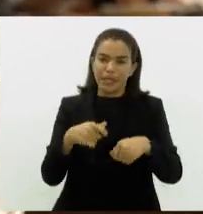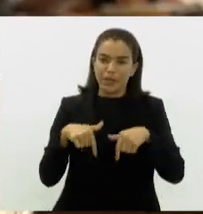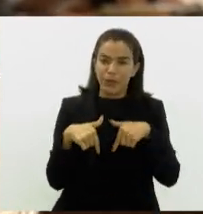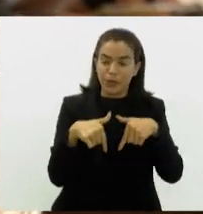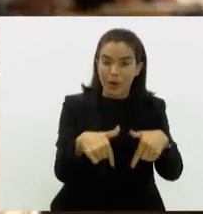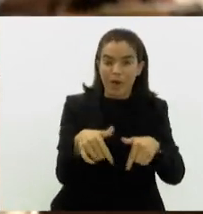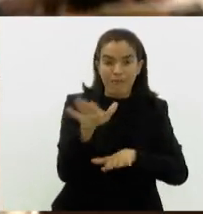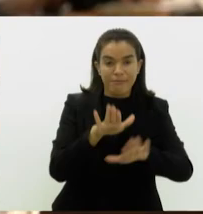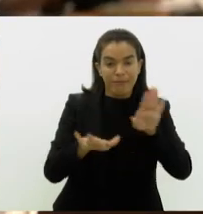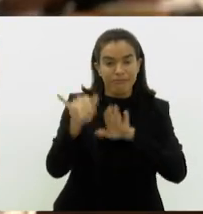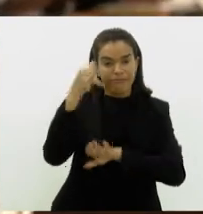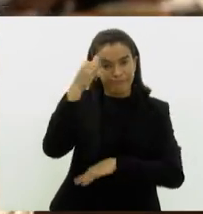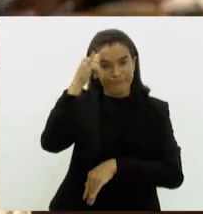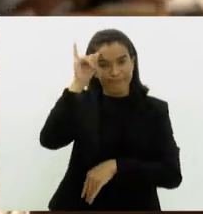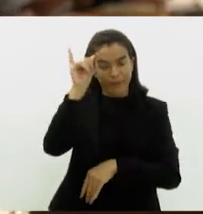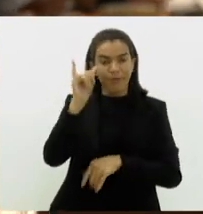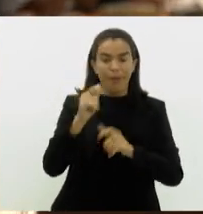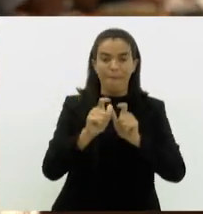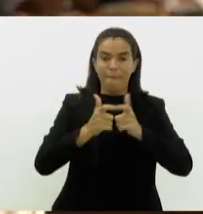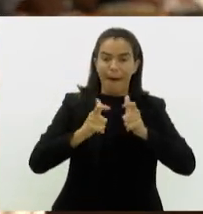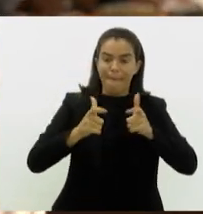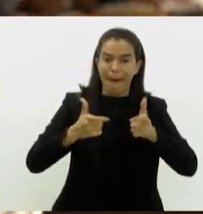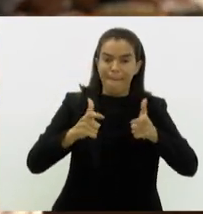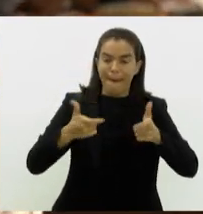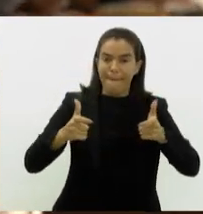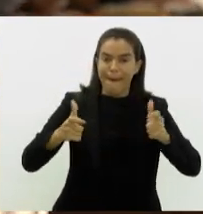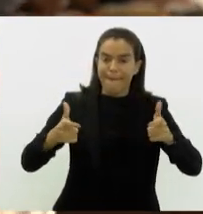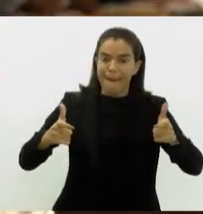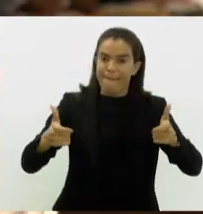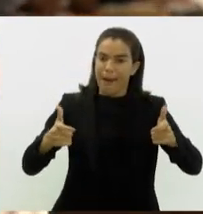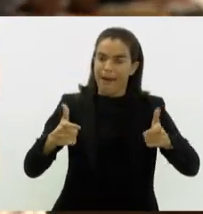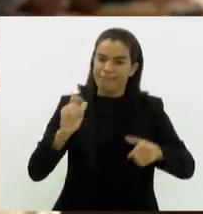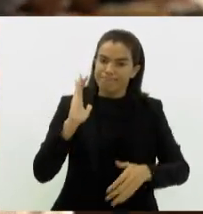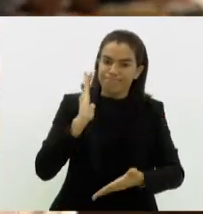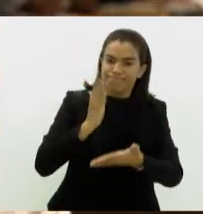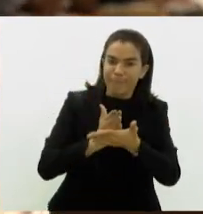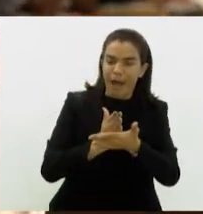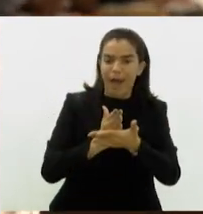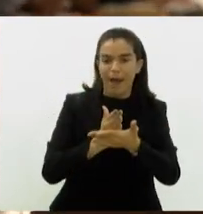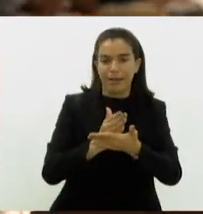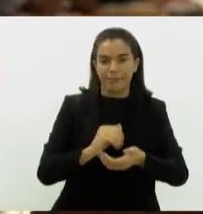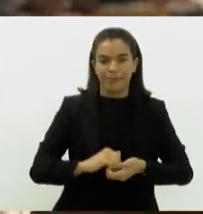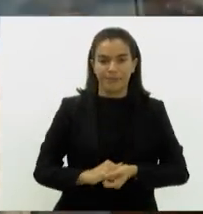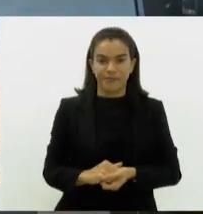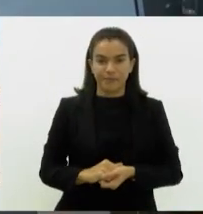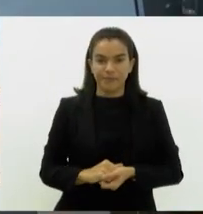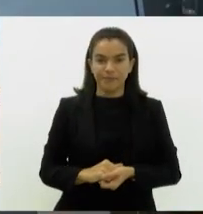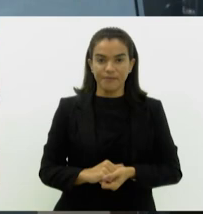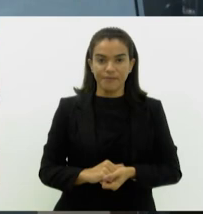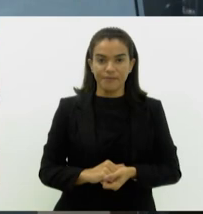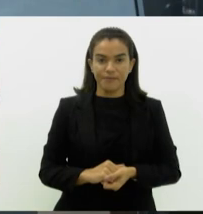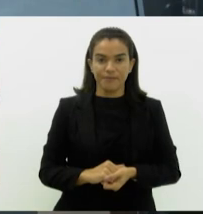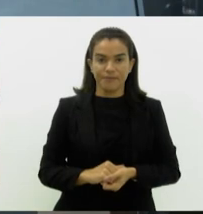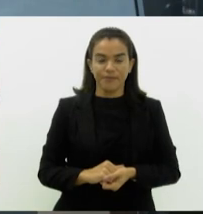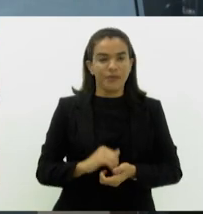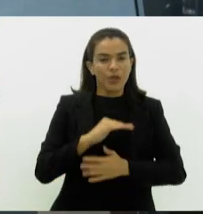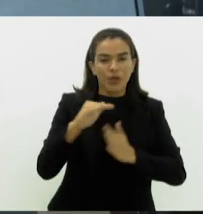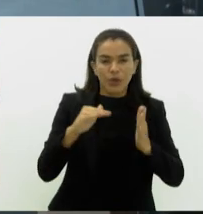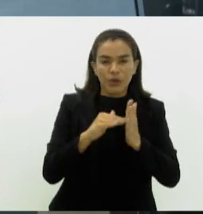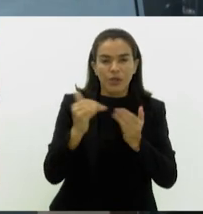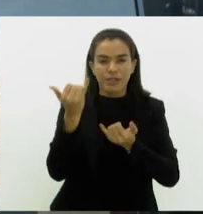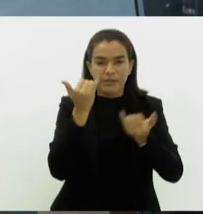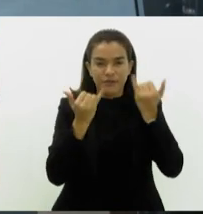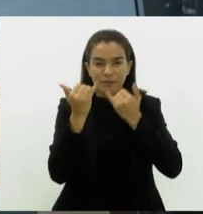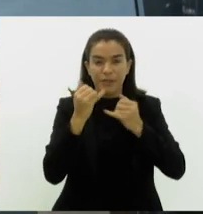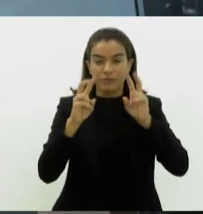para prevenir, para que o aumento dos casos dê uma freada ou pare de acontecer. Todas as informações